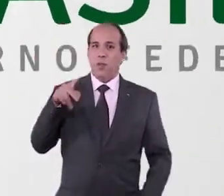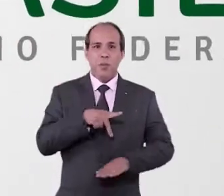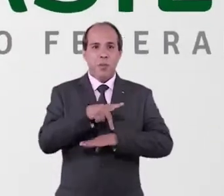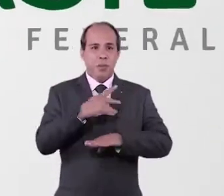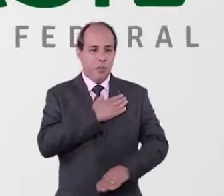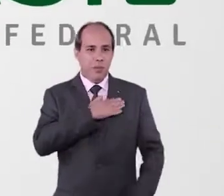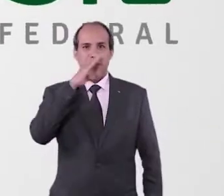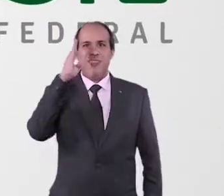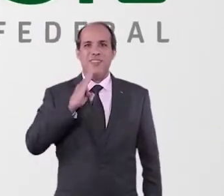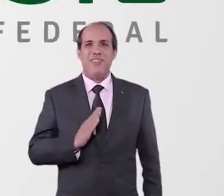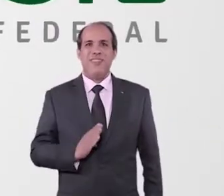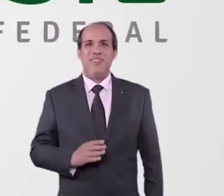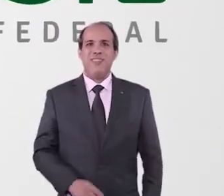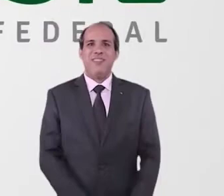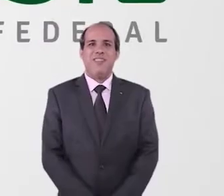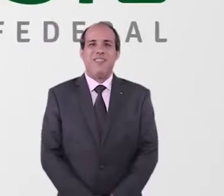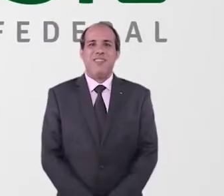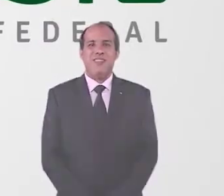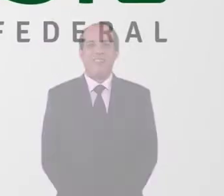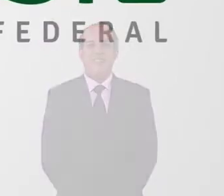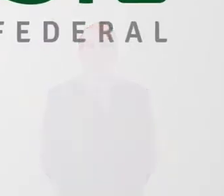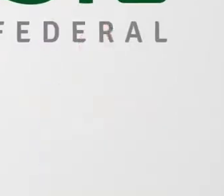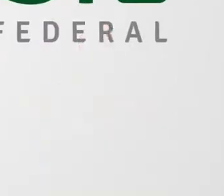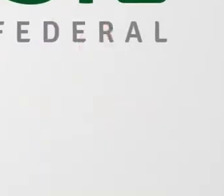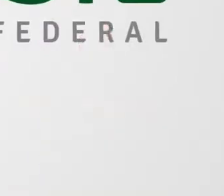Governo Federal. Pátria amada Brasil.